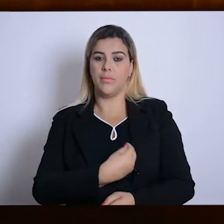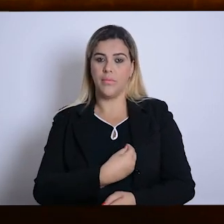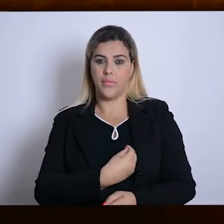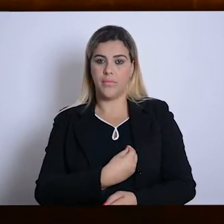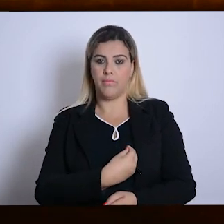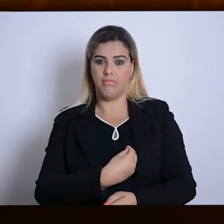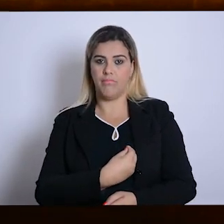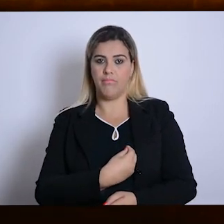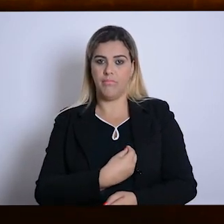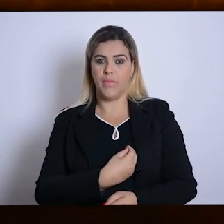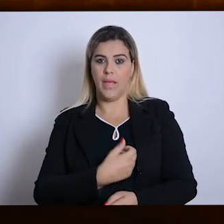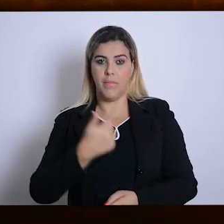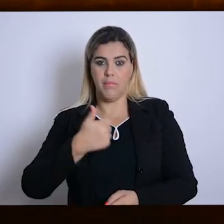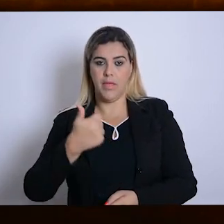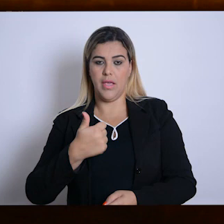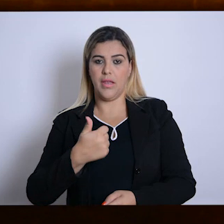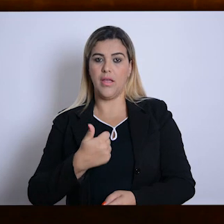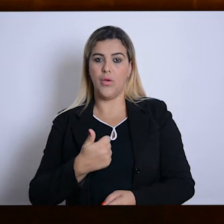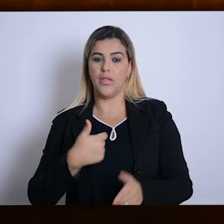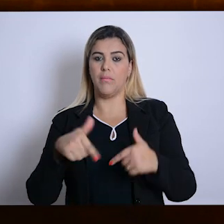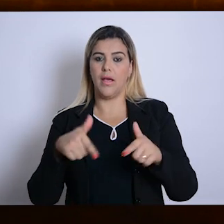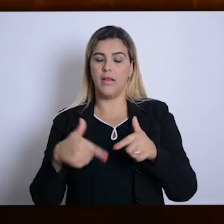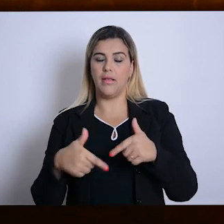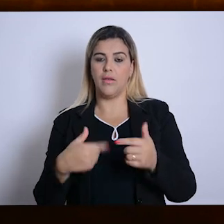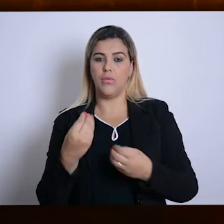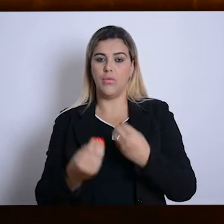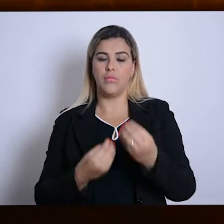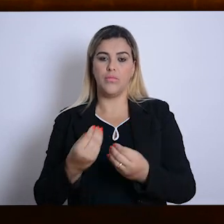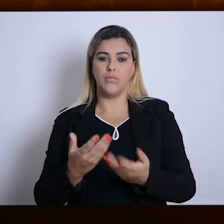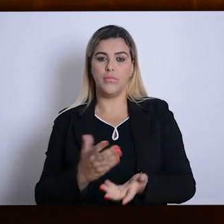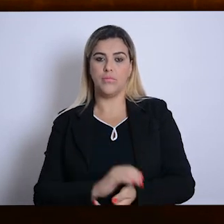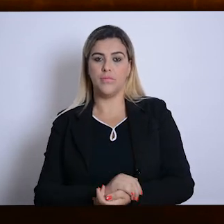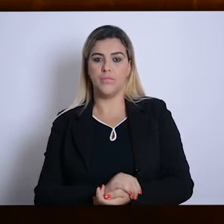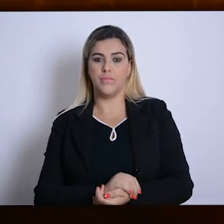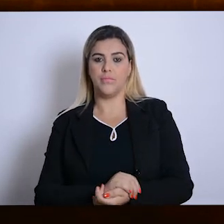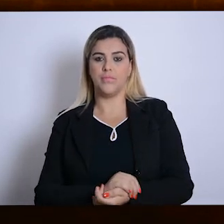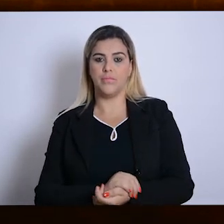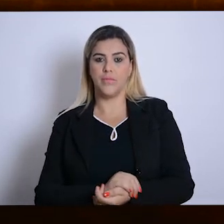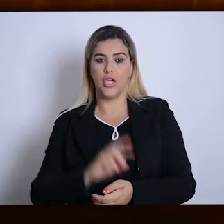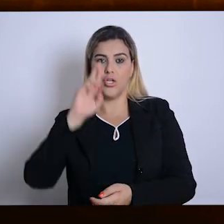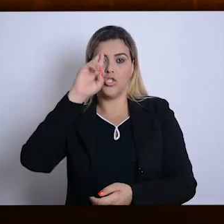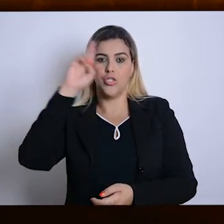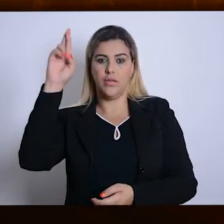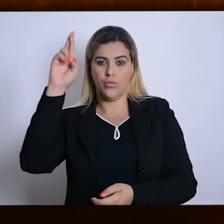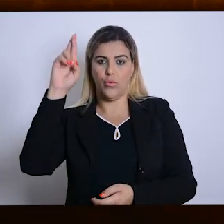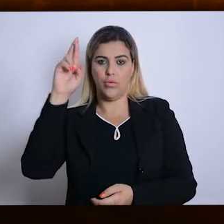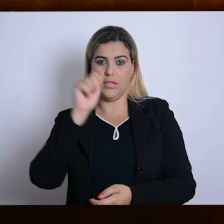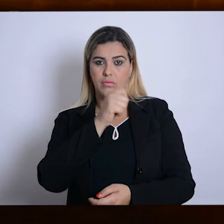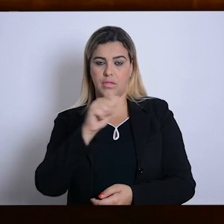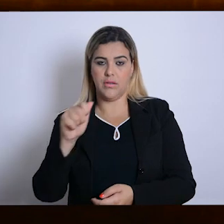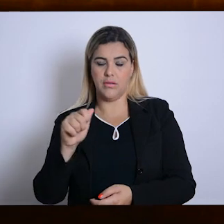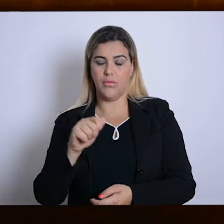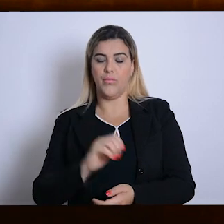participação que eu tive, eu atuei como na chapa da diretoria da associação. E